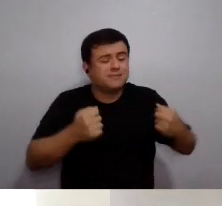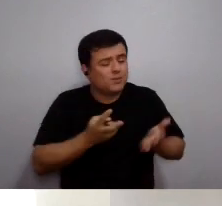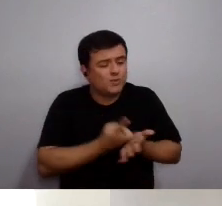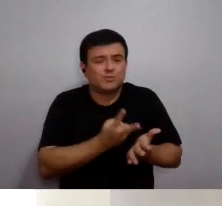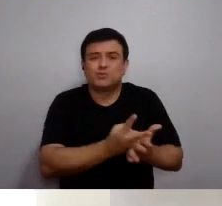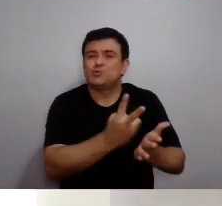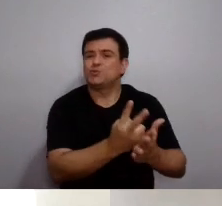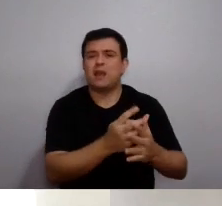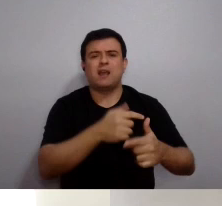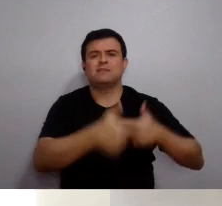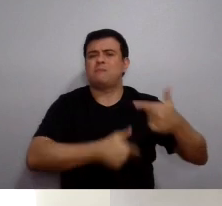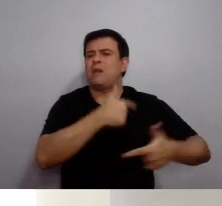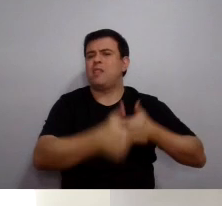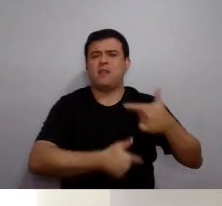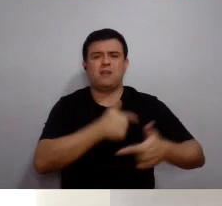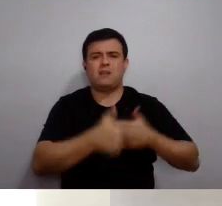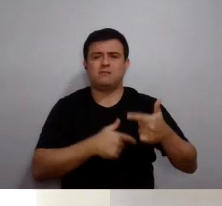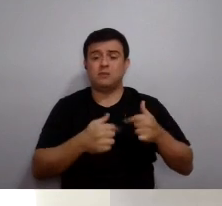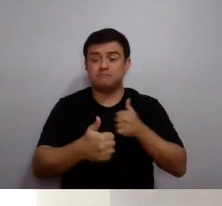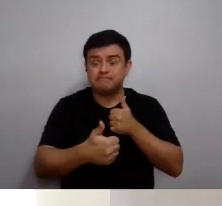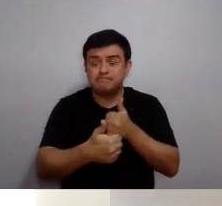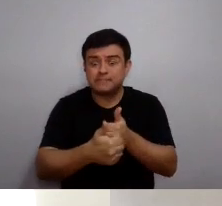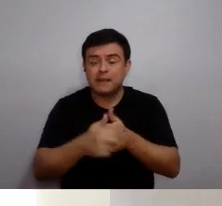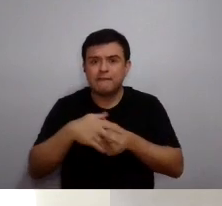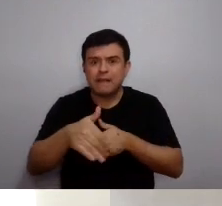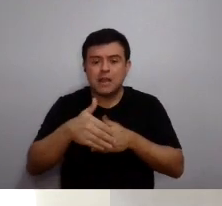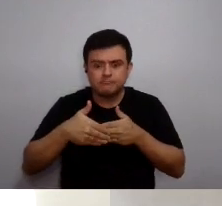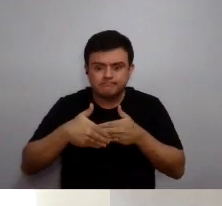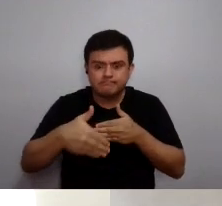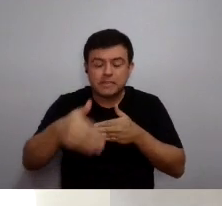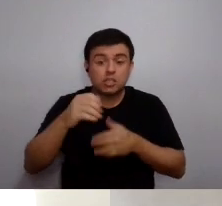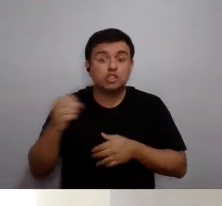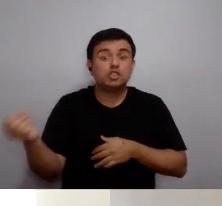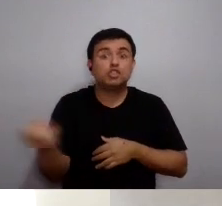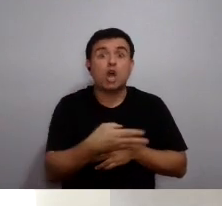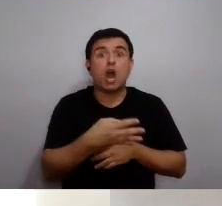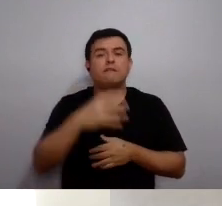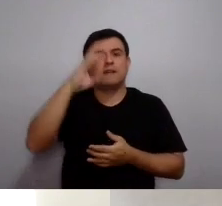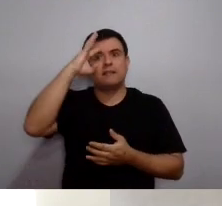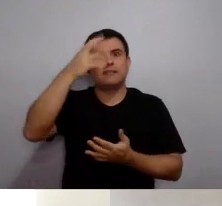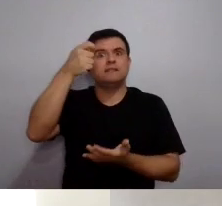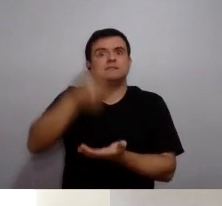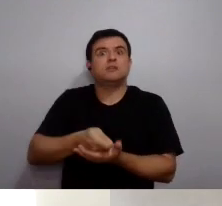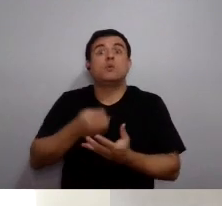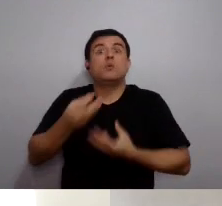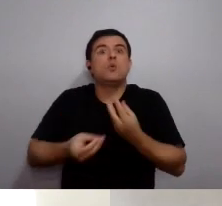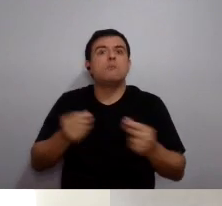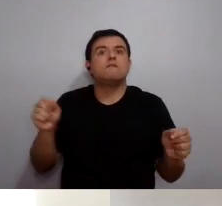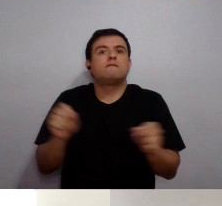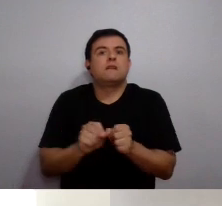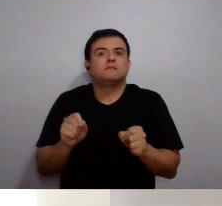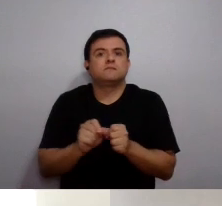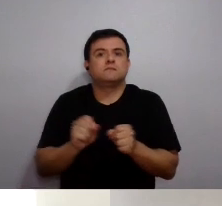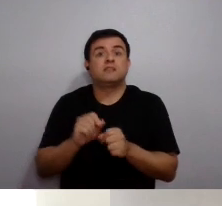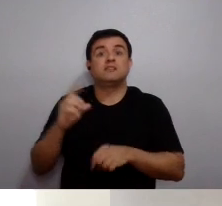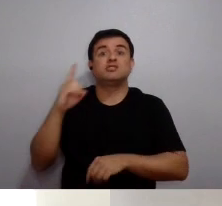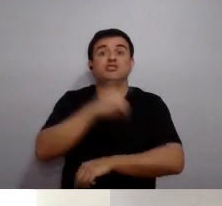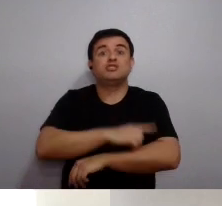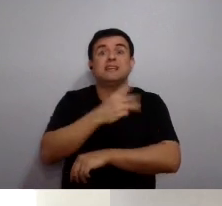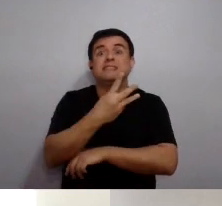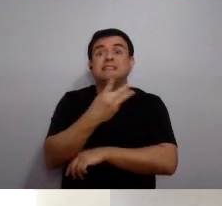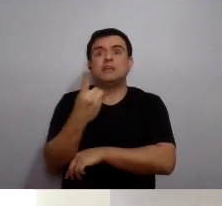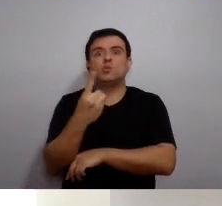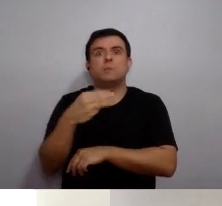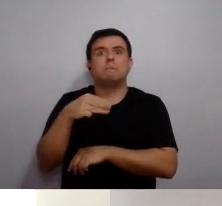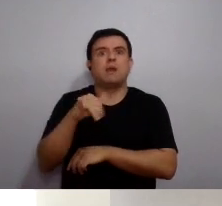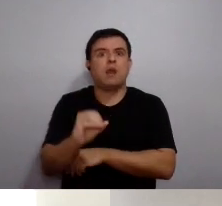funcionando, porque nós estamos aí próximos a tomar uma nova decisão sobre o que é e como é que nós vamos fazer a partir do